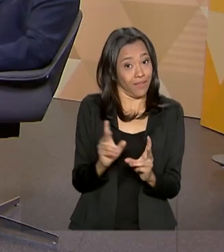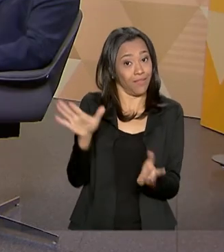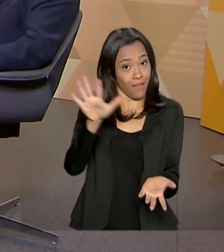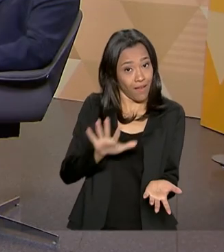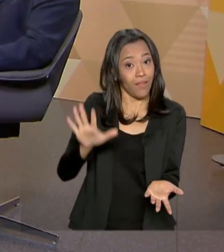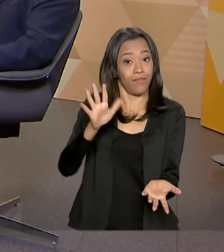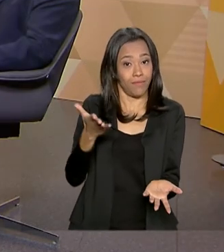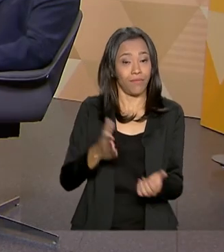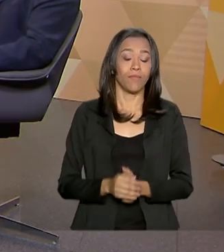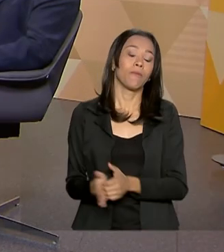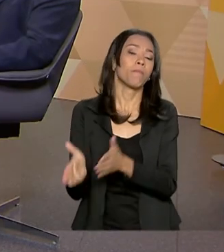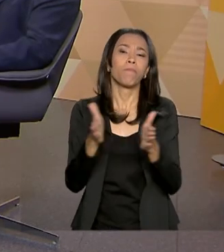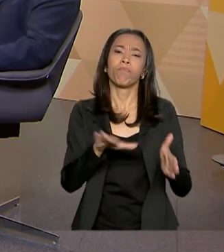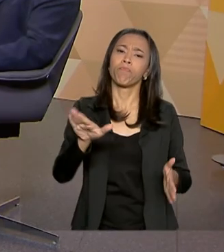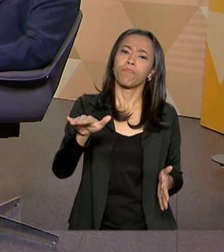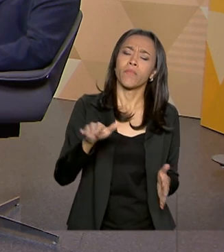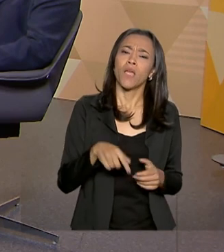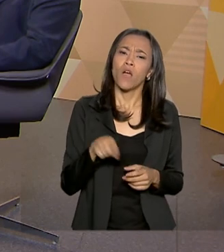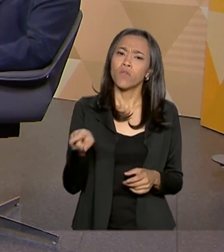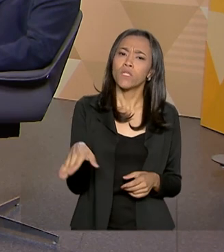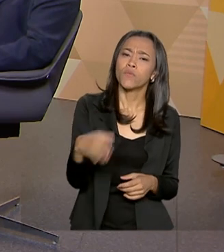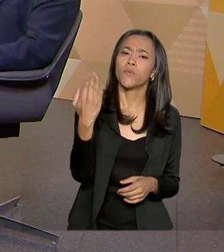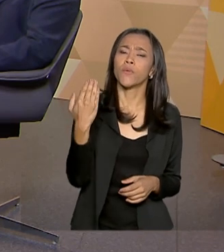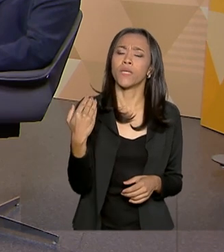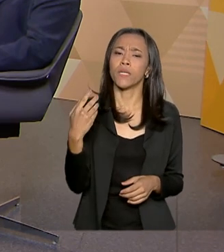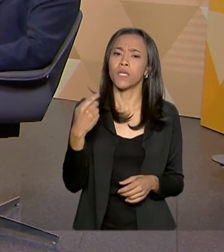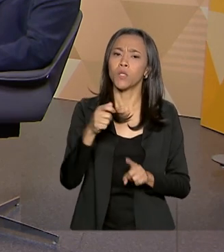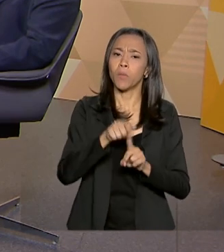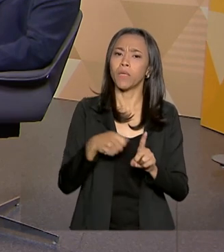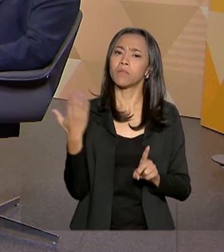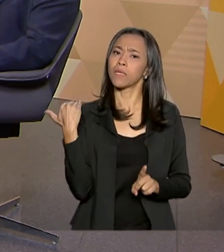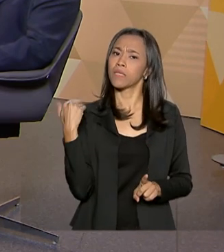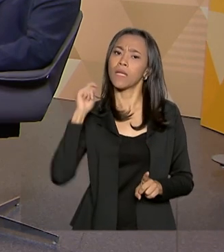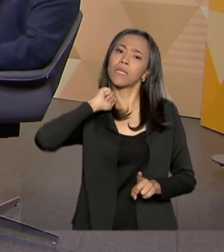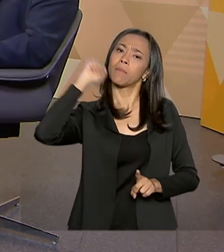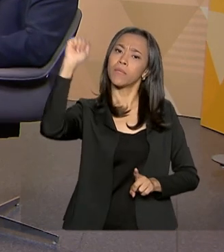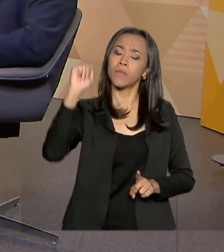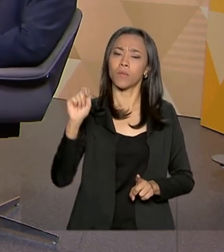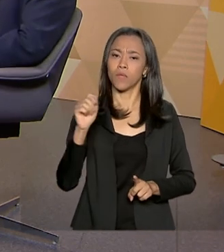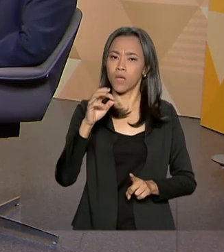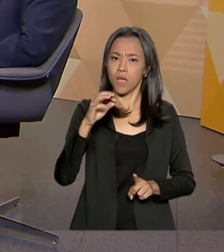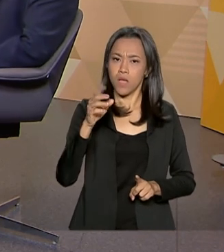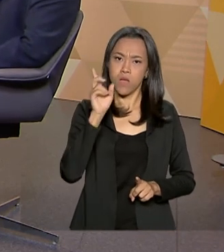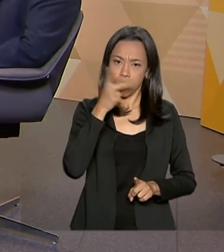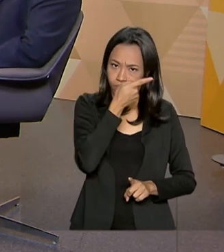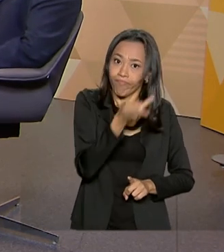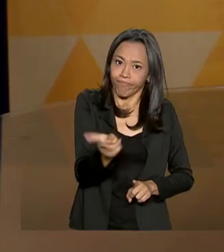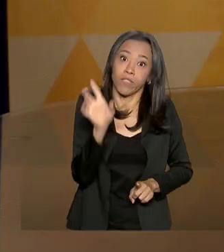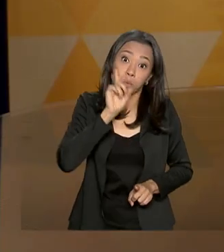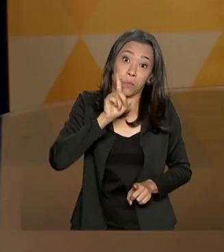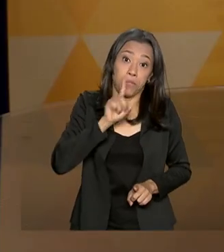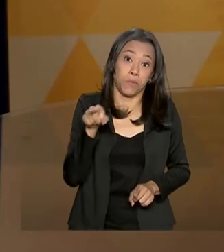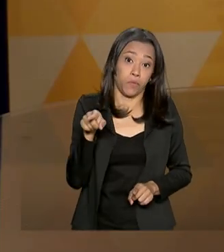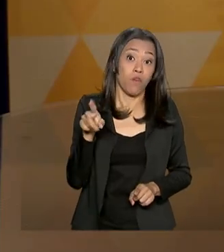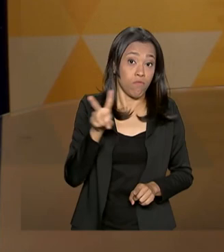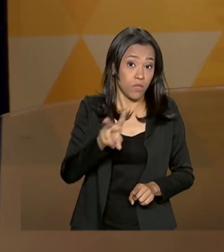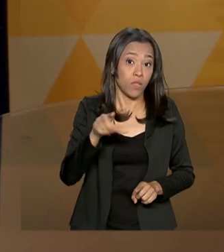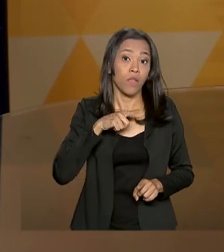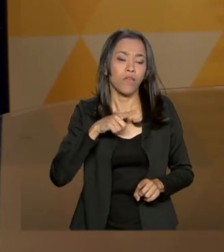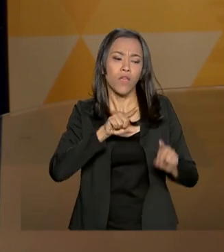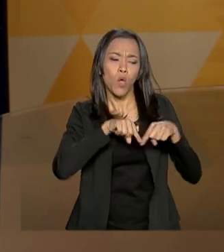Agora, o senhor também esteve em abril, no mês passado, nos Estados Unidos e o senhor se reuniu lá com